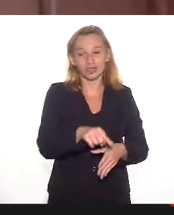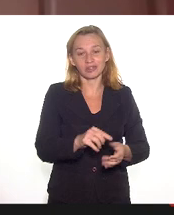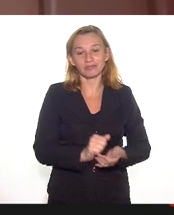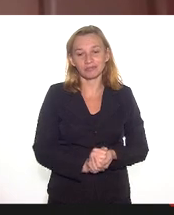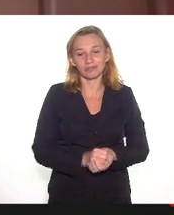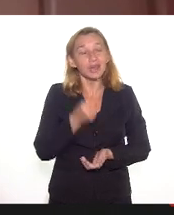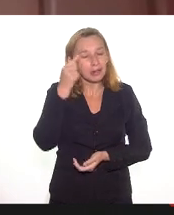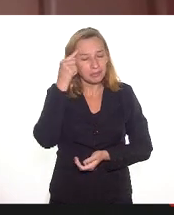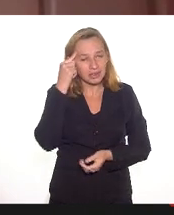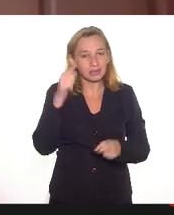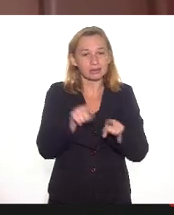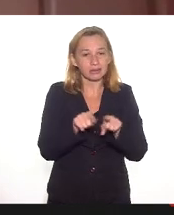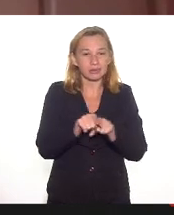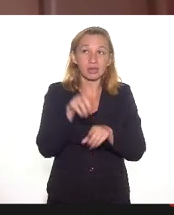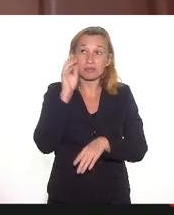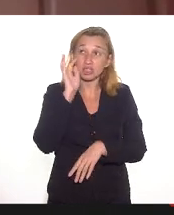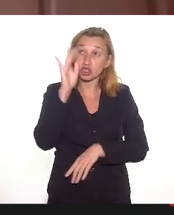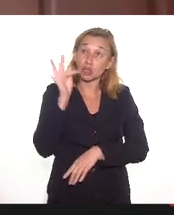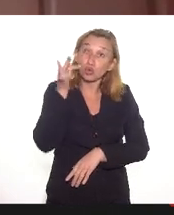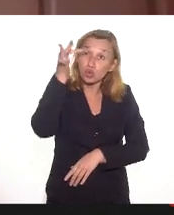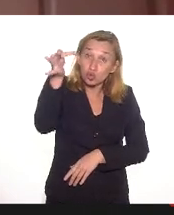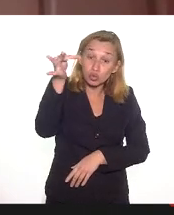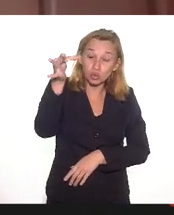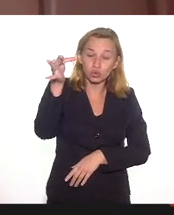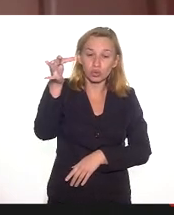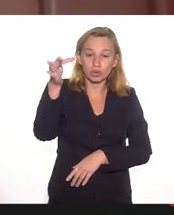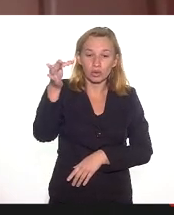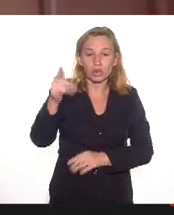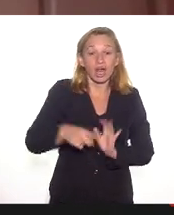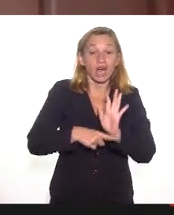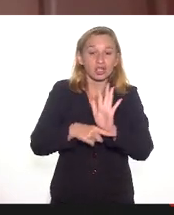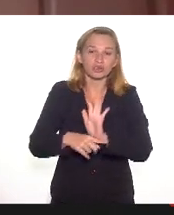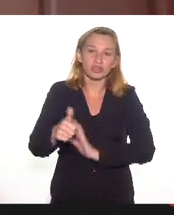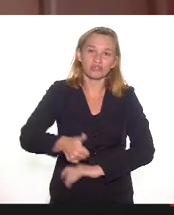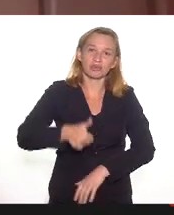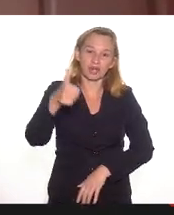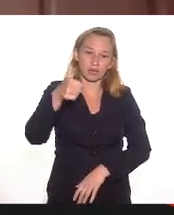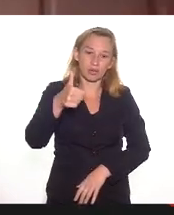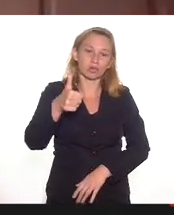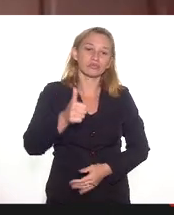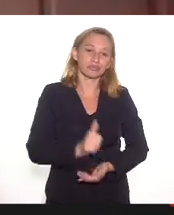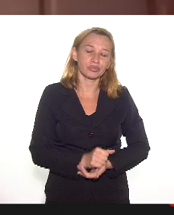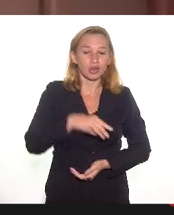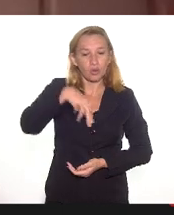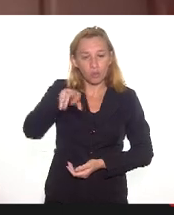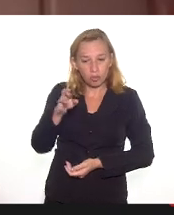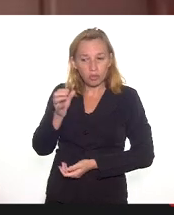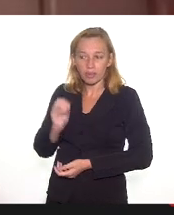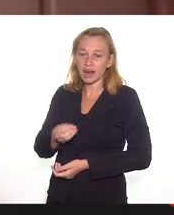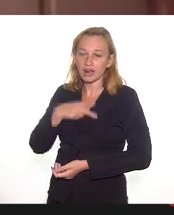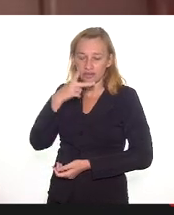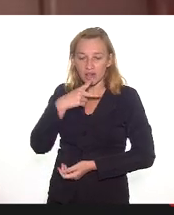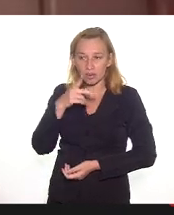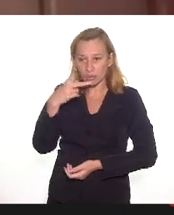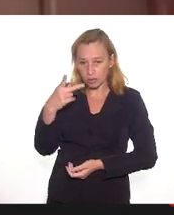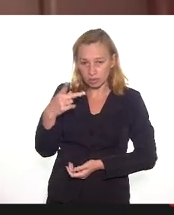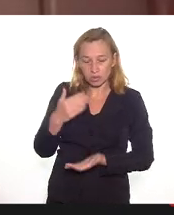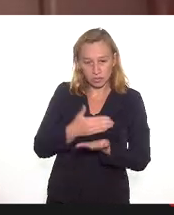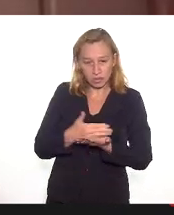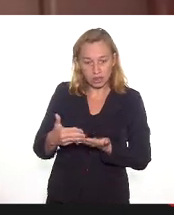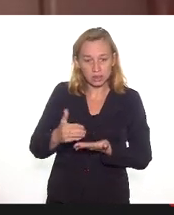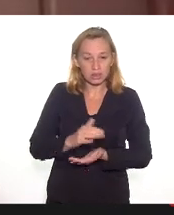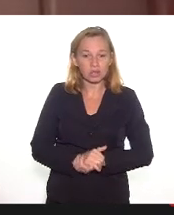E pensando, imaginando o futuro, transvendo o futuro, como o Mário muito bem nos inspirou aqui na sua fala inicial,